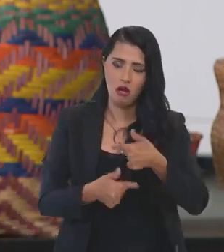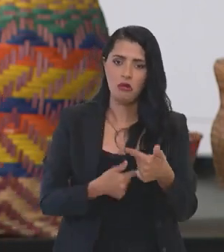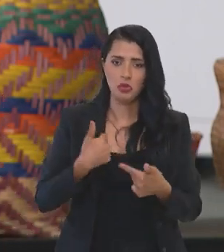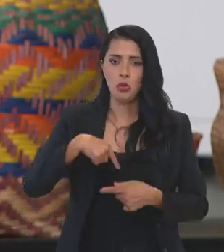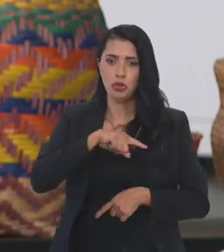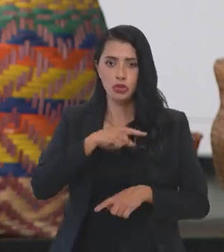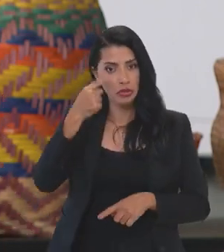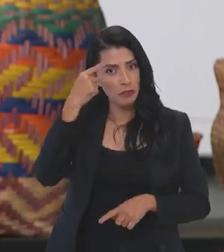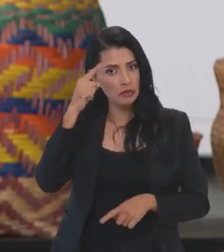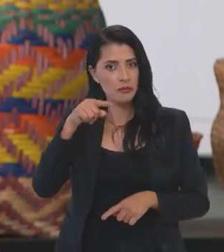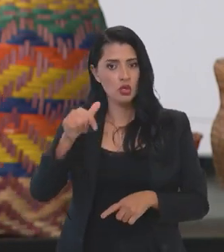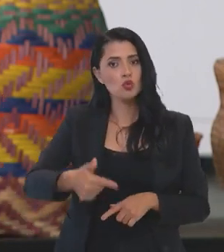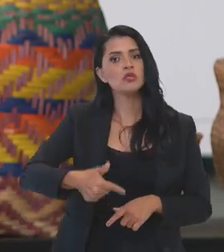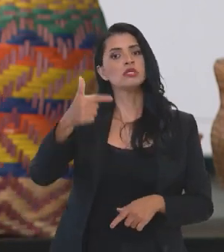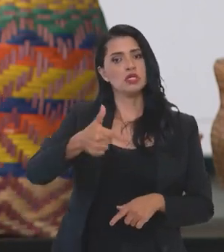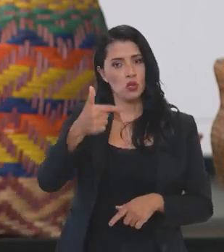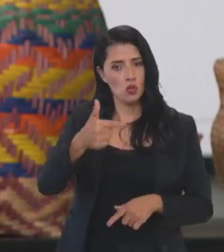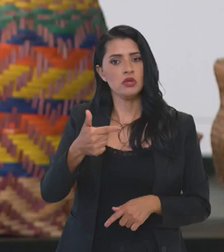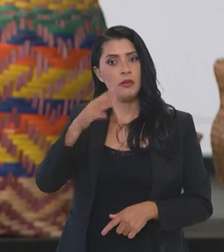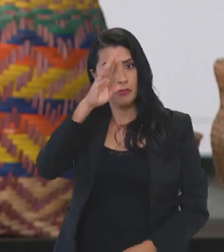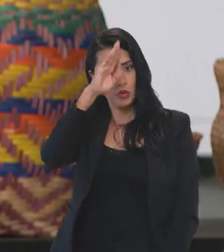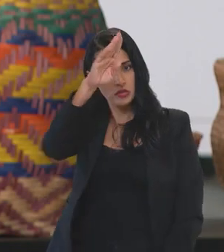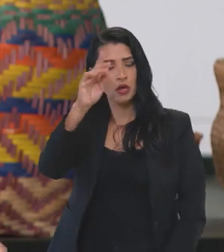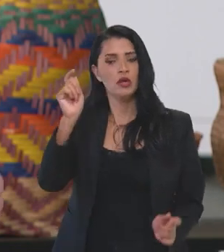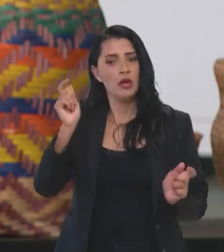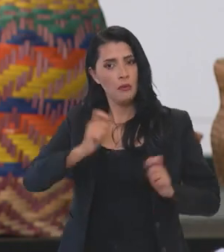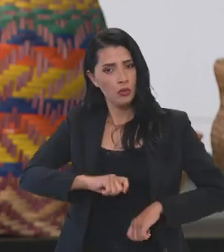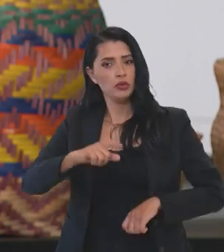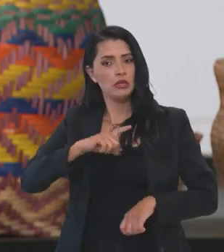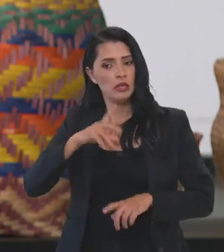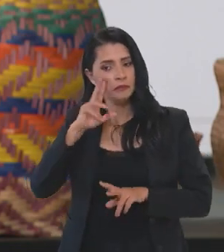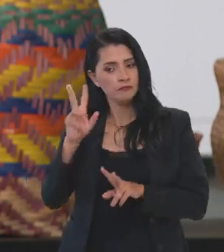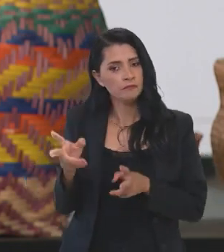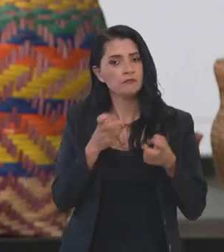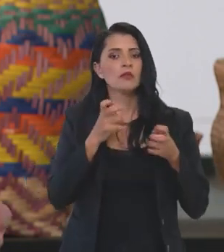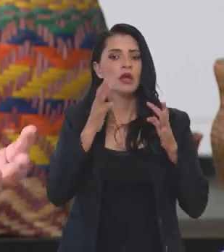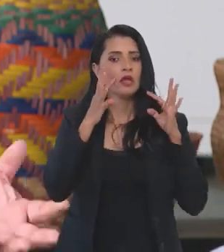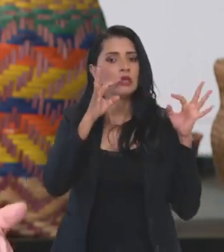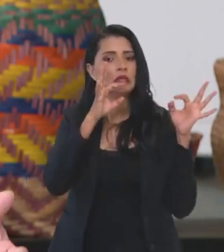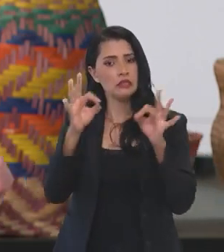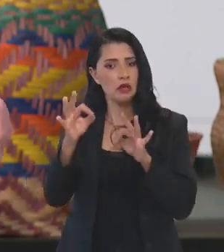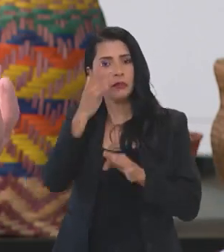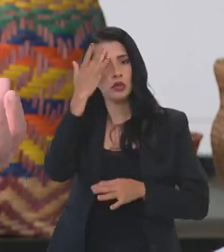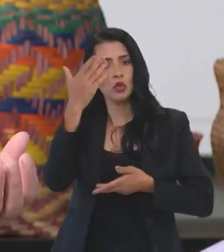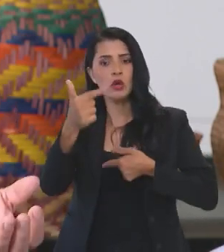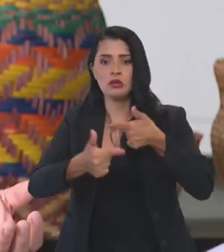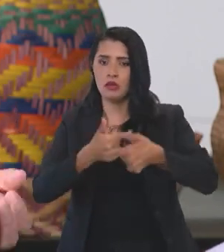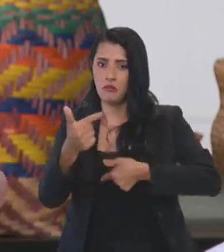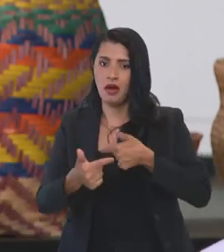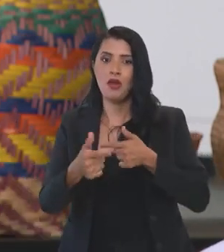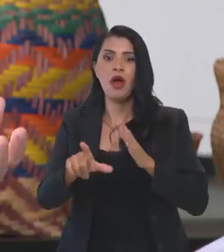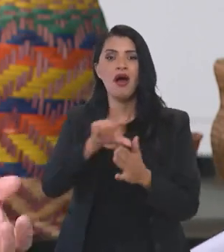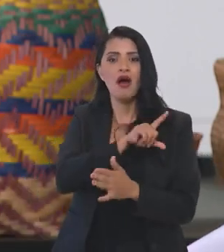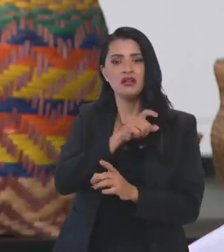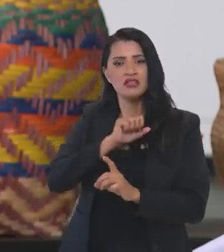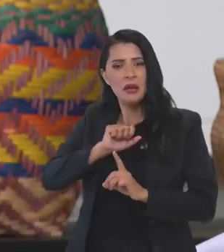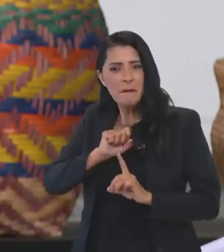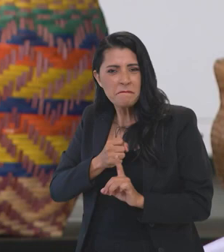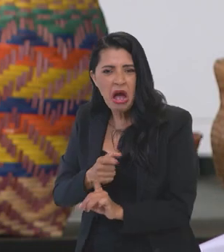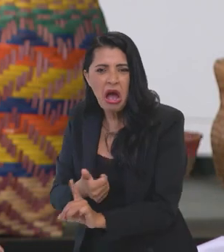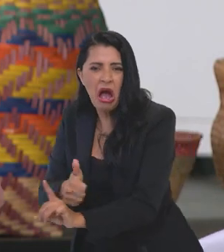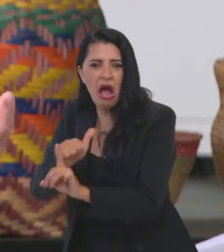nós estamos nessa perspectiva de segunda prioridade dessa gestão, é poder ter esse olhar de atenção para os servidores que foram